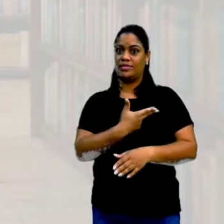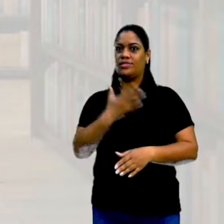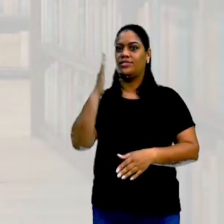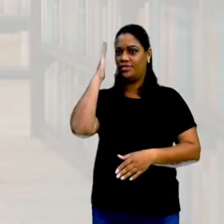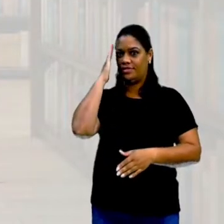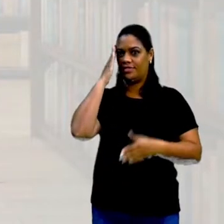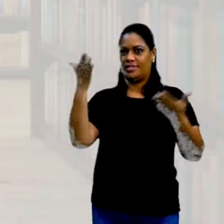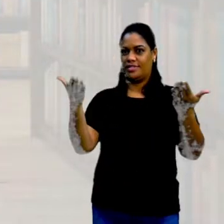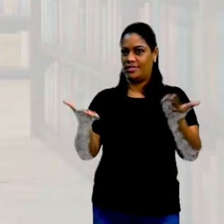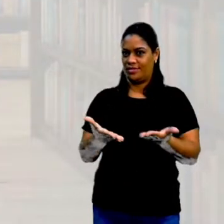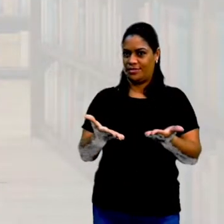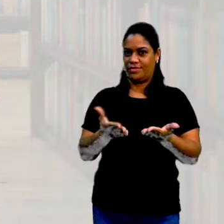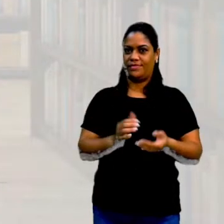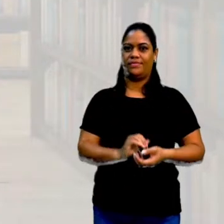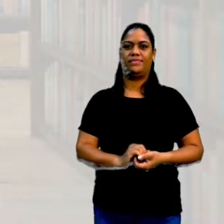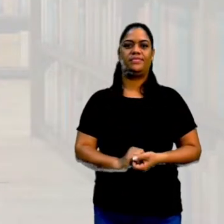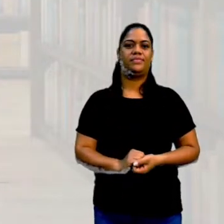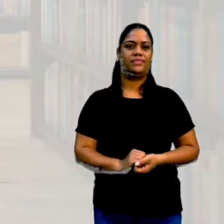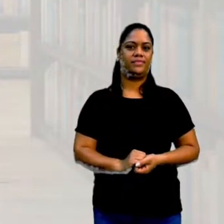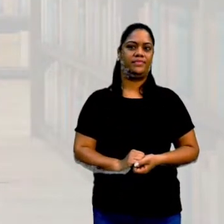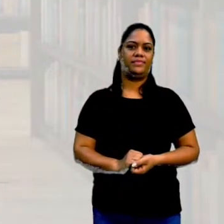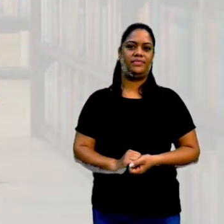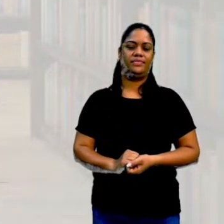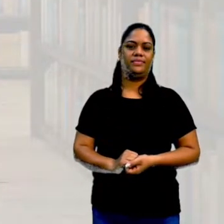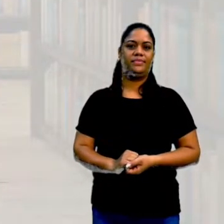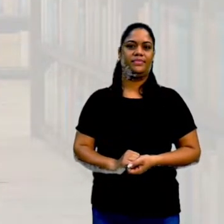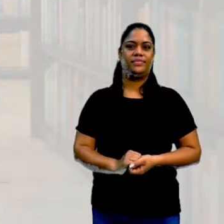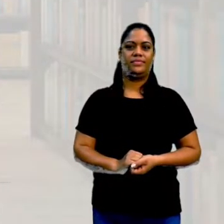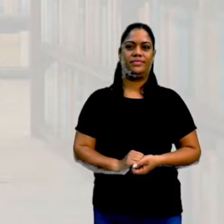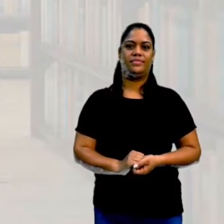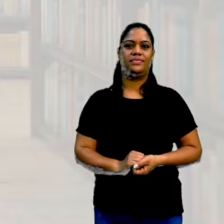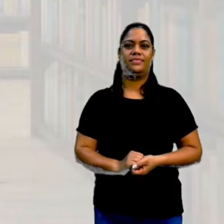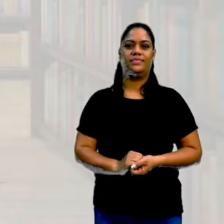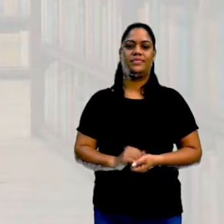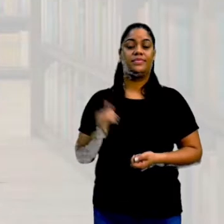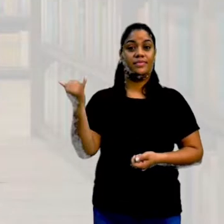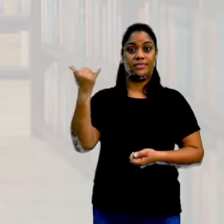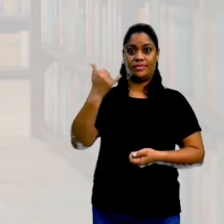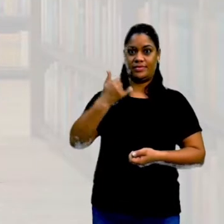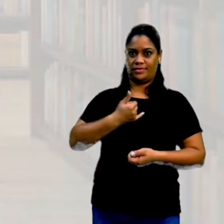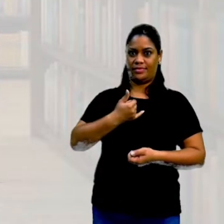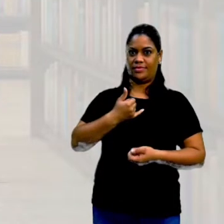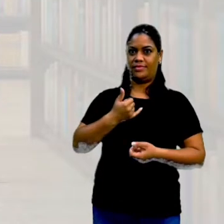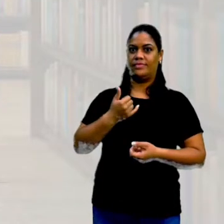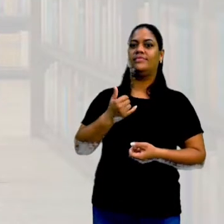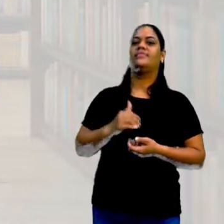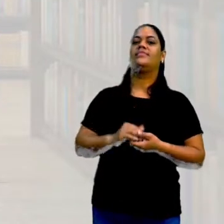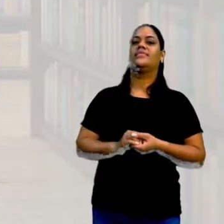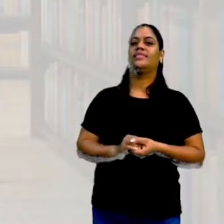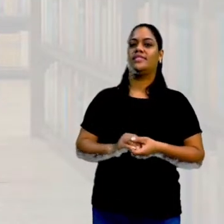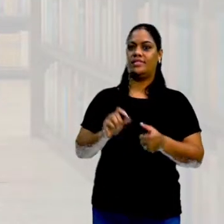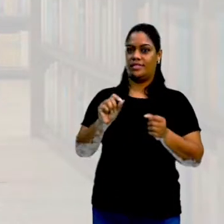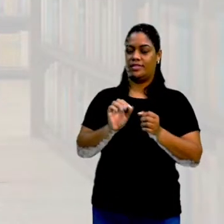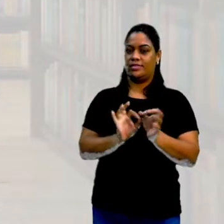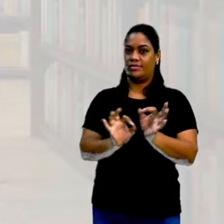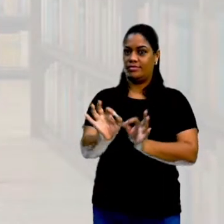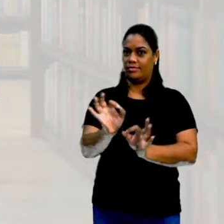entender hoje. Com essas informações, a intenção para a Bia é de pegar